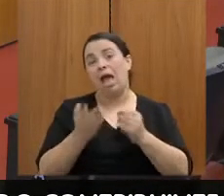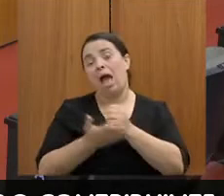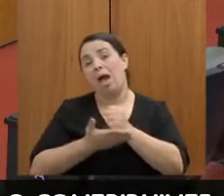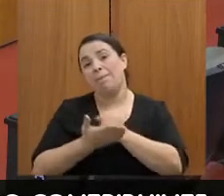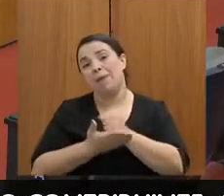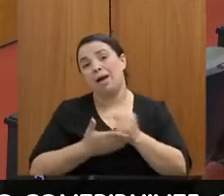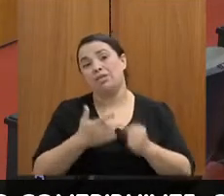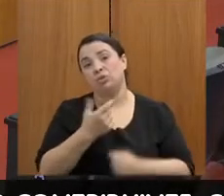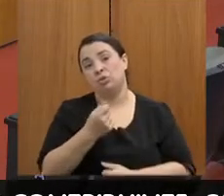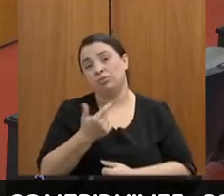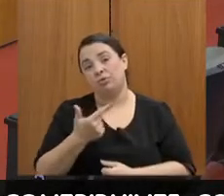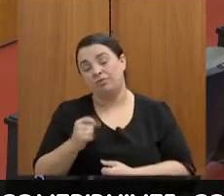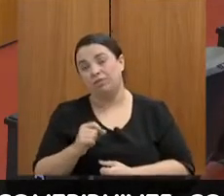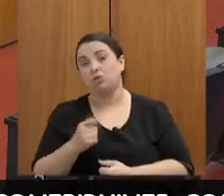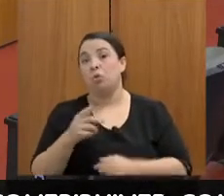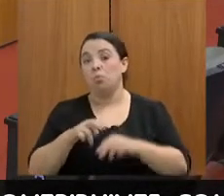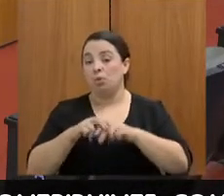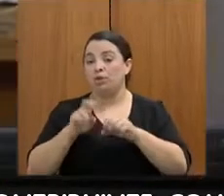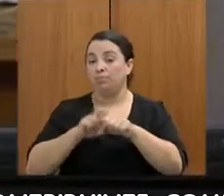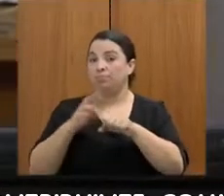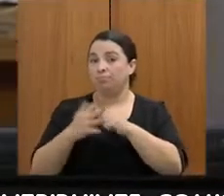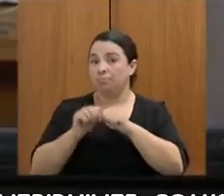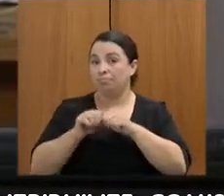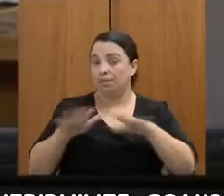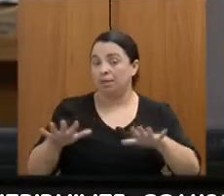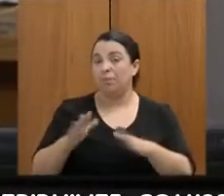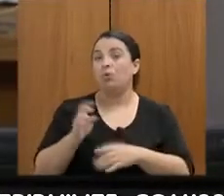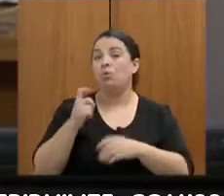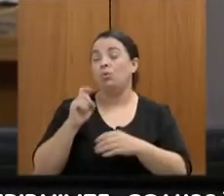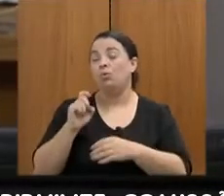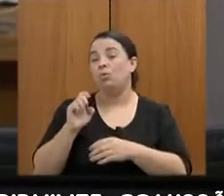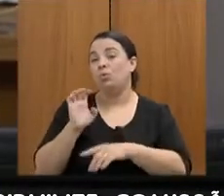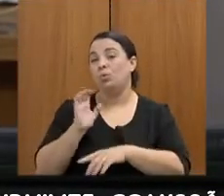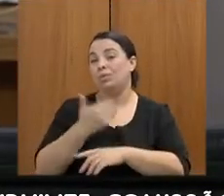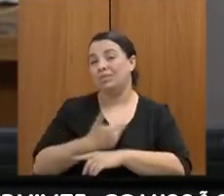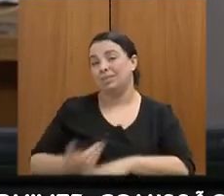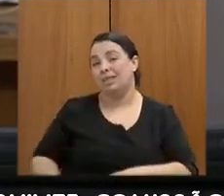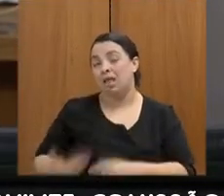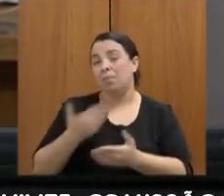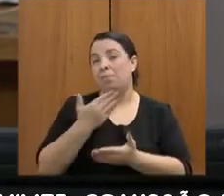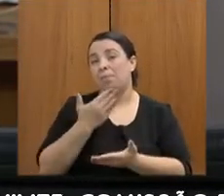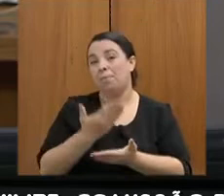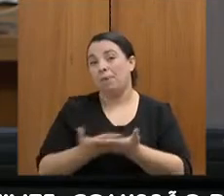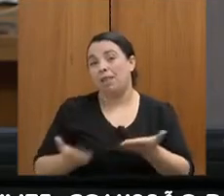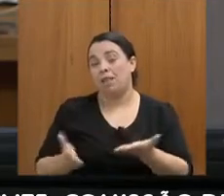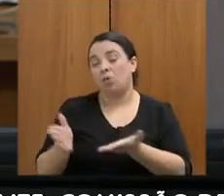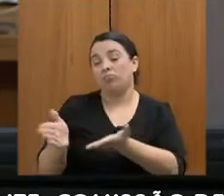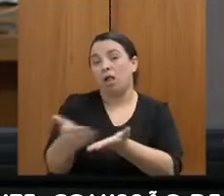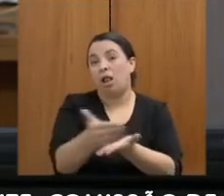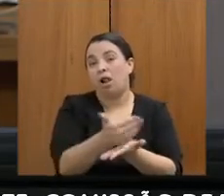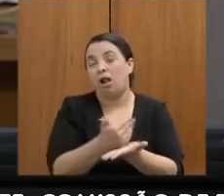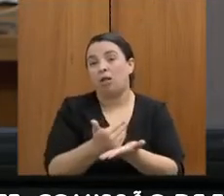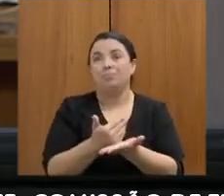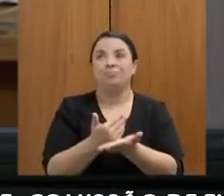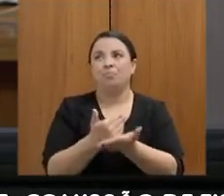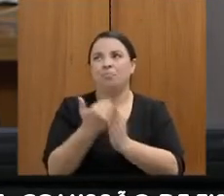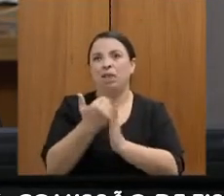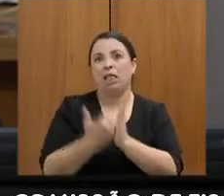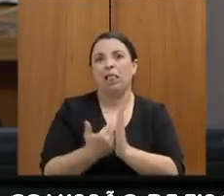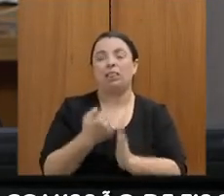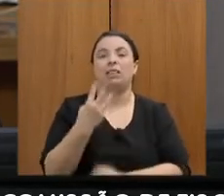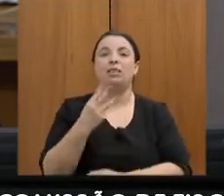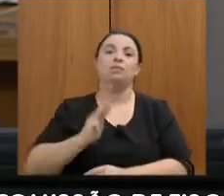arrecadação, porque aí a gente está fazendo arrecadação tributária, não arrecadação total. A arrecadação tributária do Estado, ela caiu mais de 3 bilhões de reais.